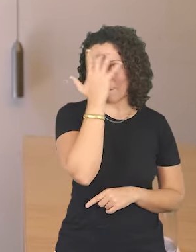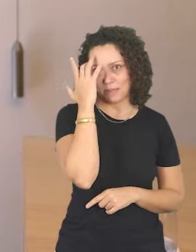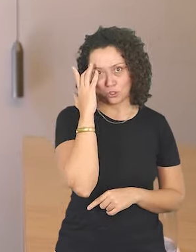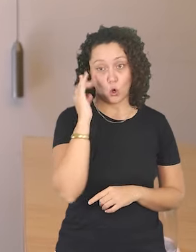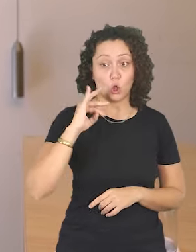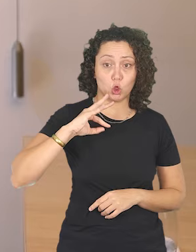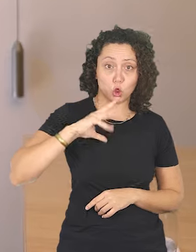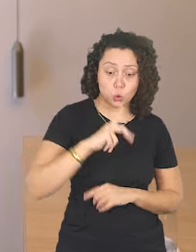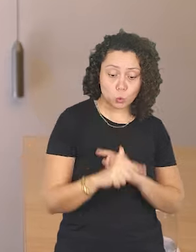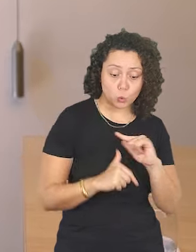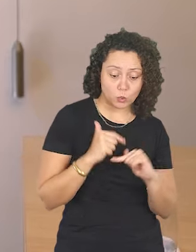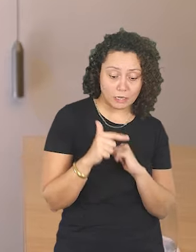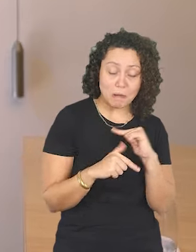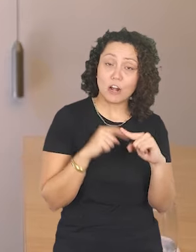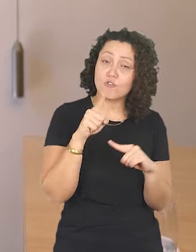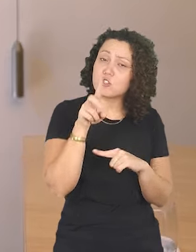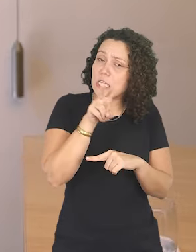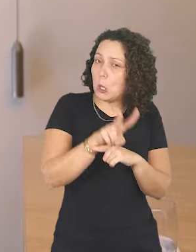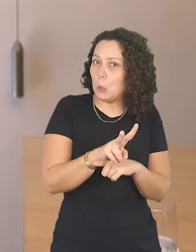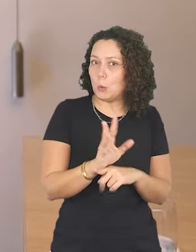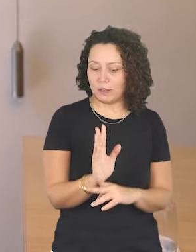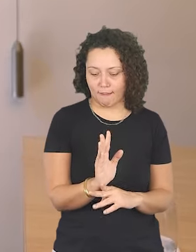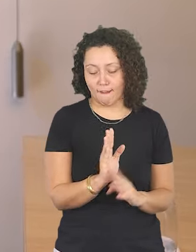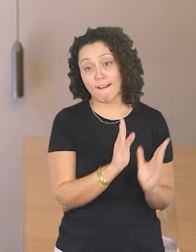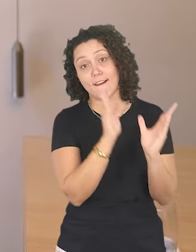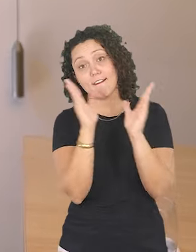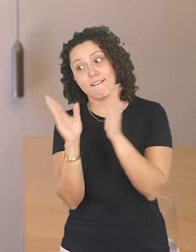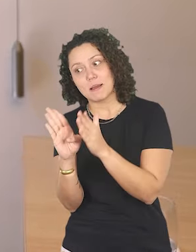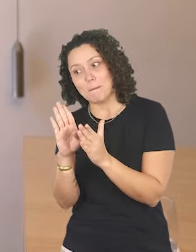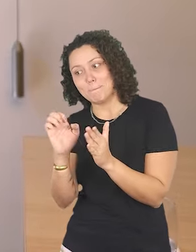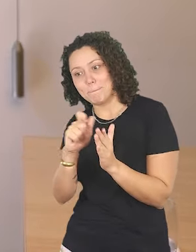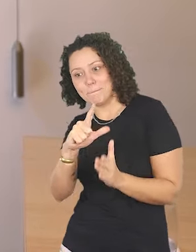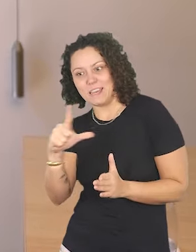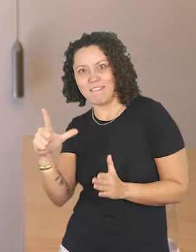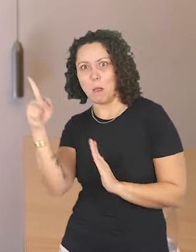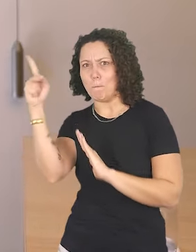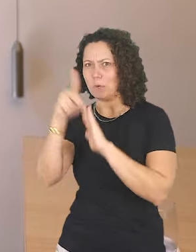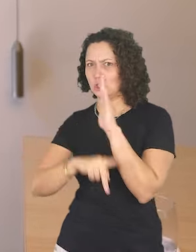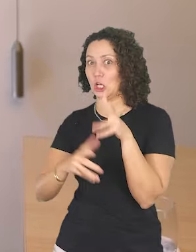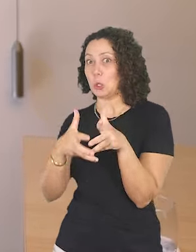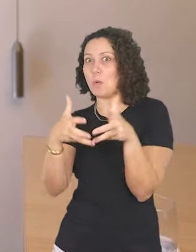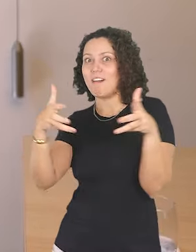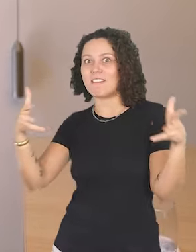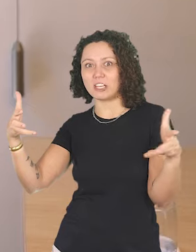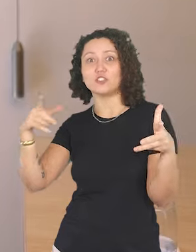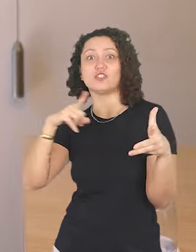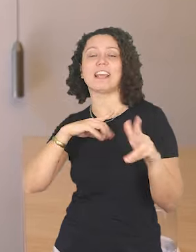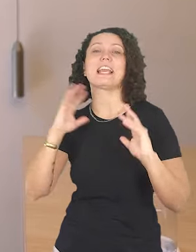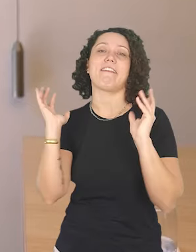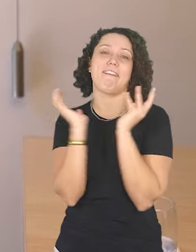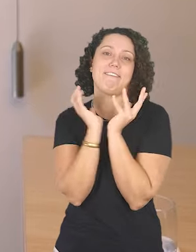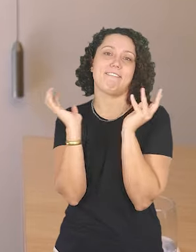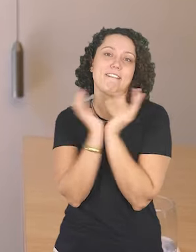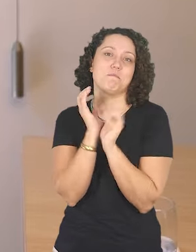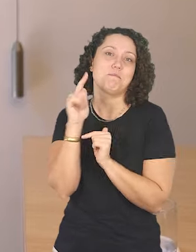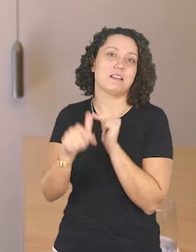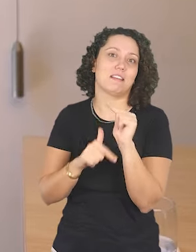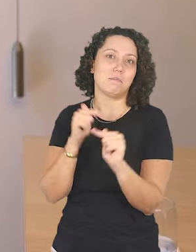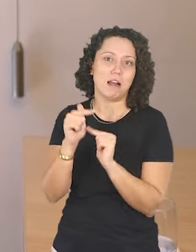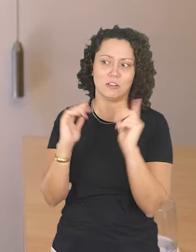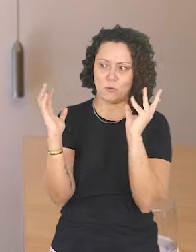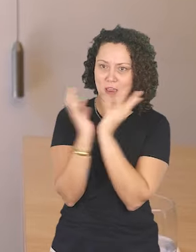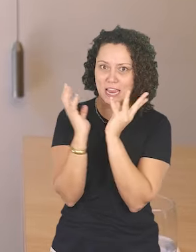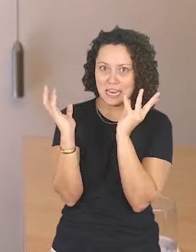vai cuidar de todas as tarefas envolvidas naquela produção, enquanto quando você está num grande projeto ou numa grande instituição você tem uma equipe